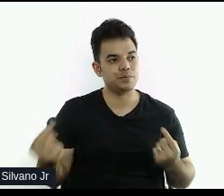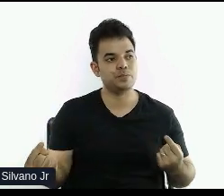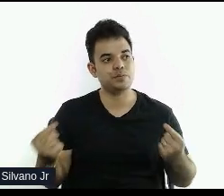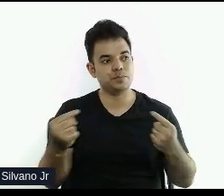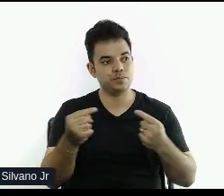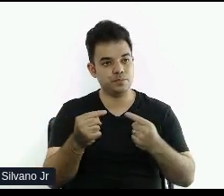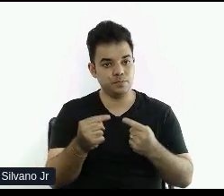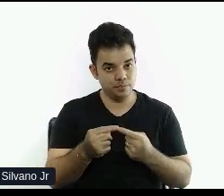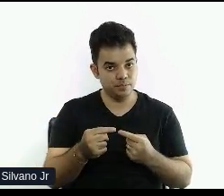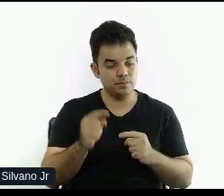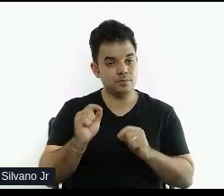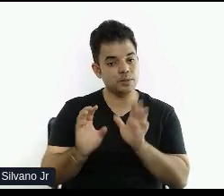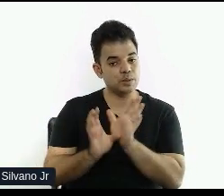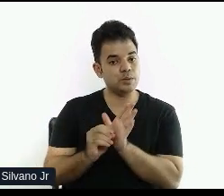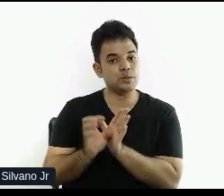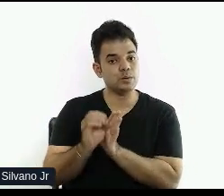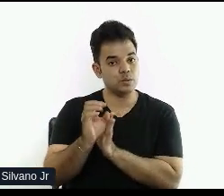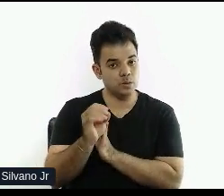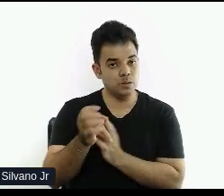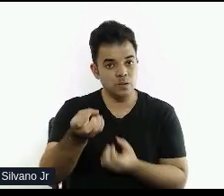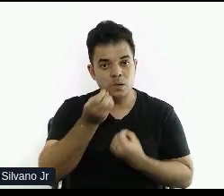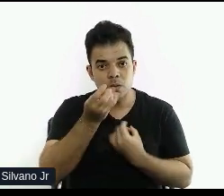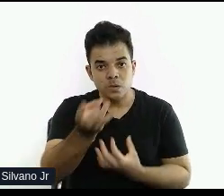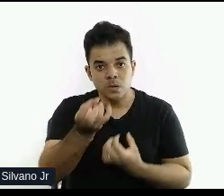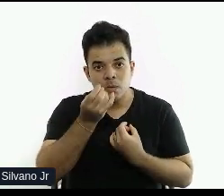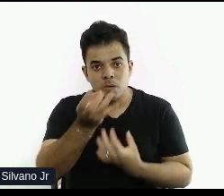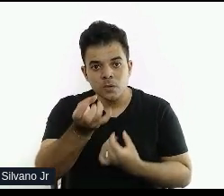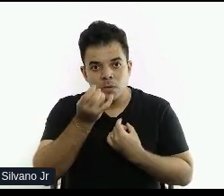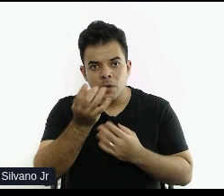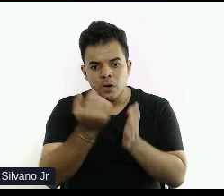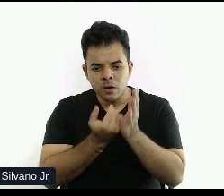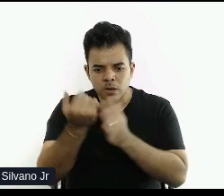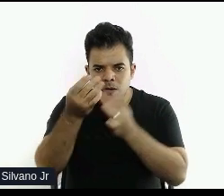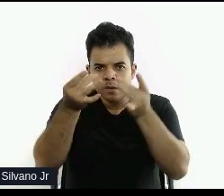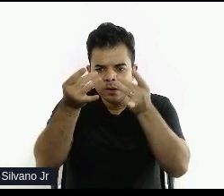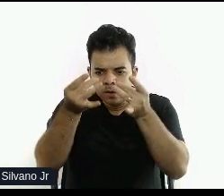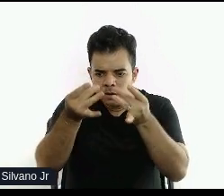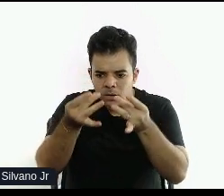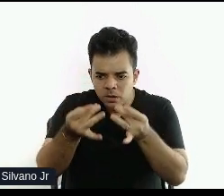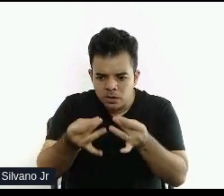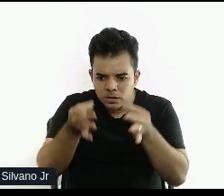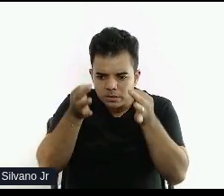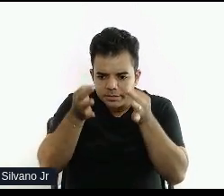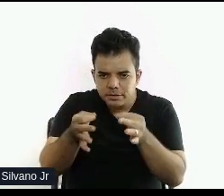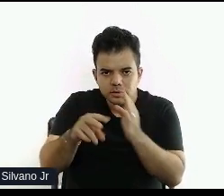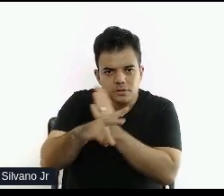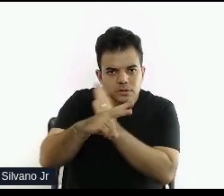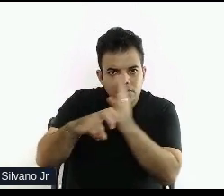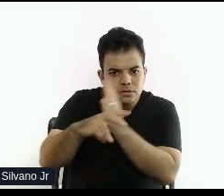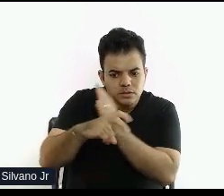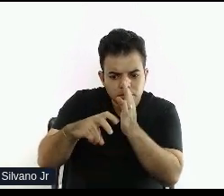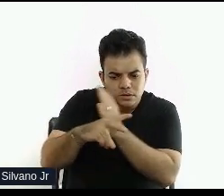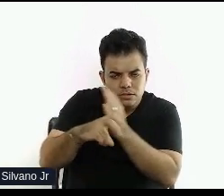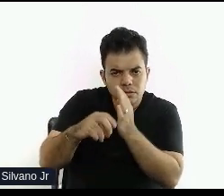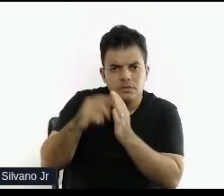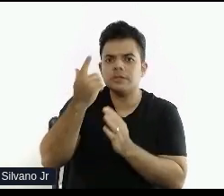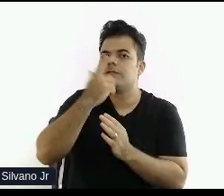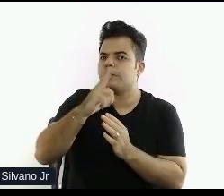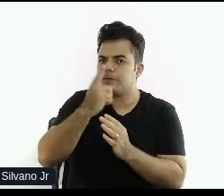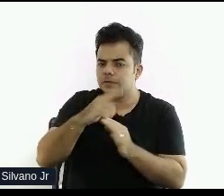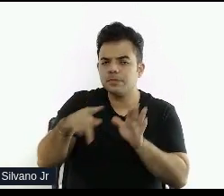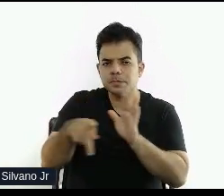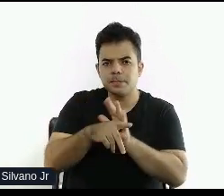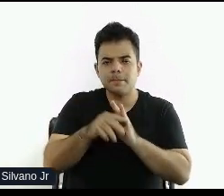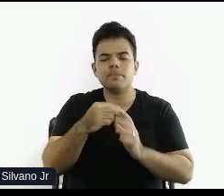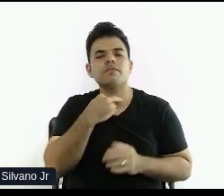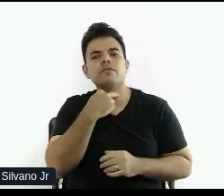missão do Google, trazer essas informações bem detalhadas, bem claras. E assim como o leitor de tela, ele traz